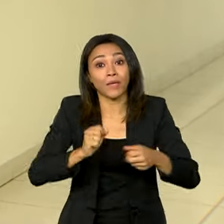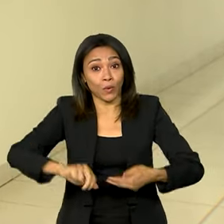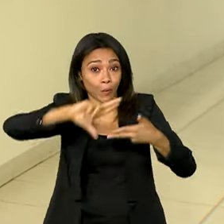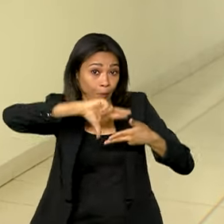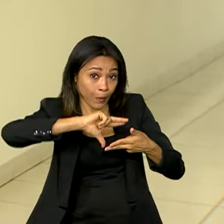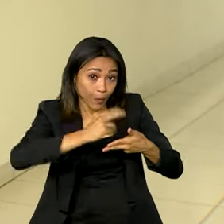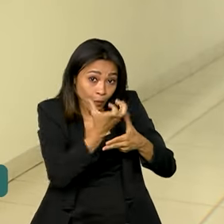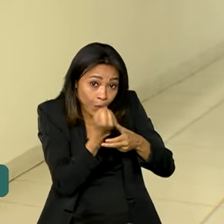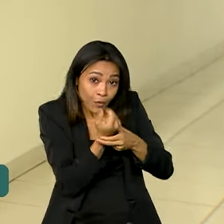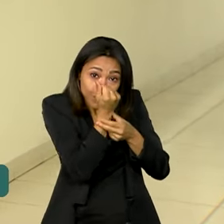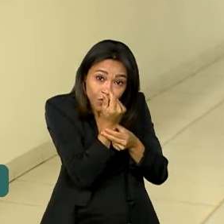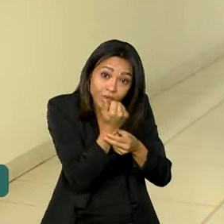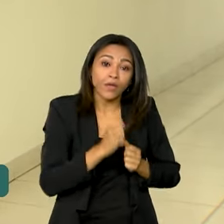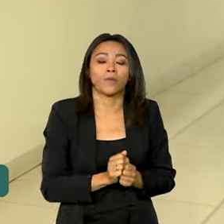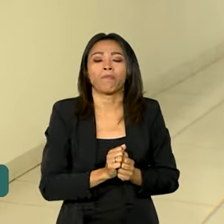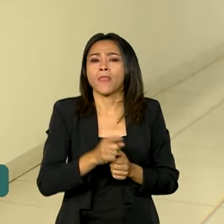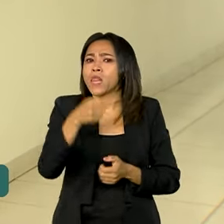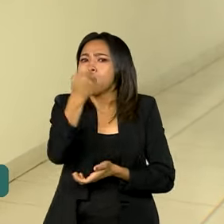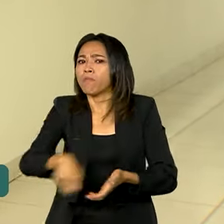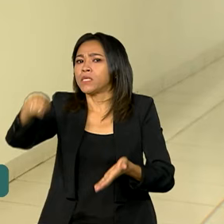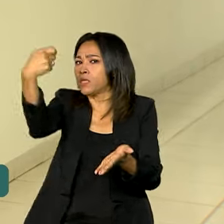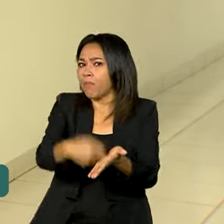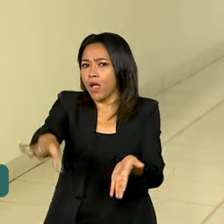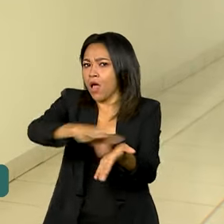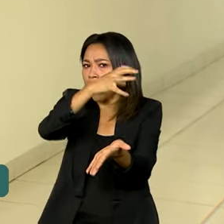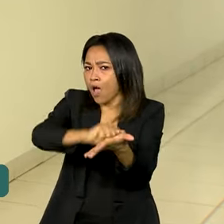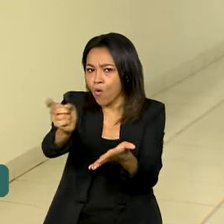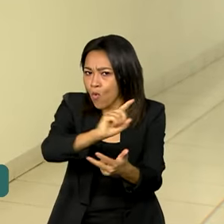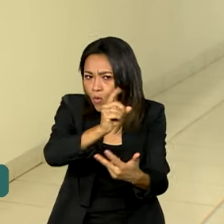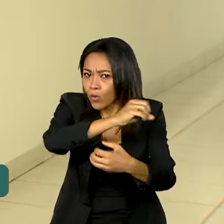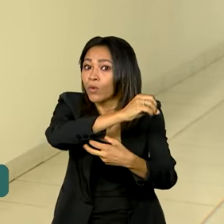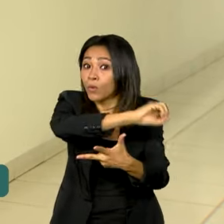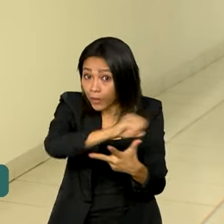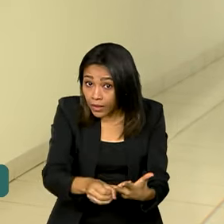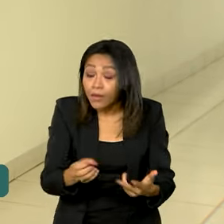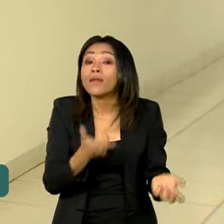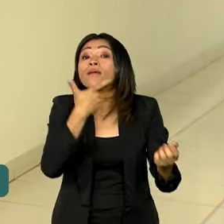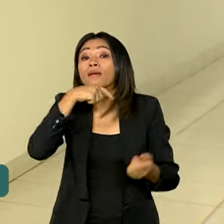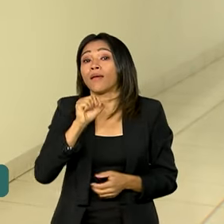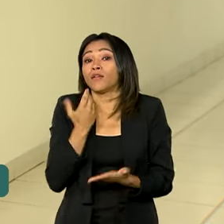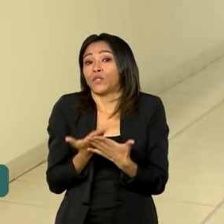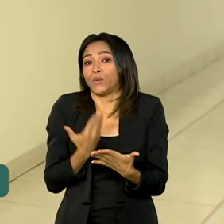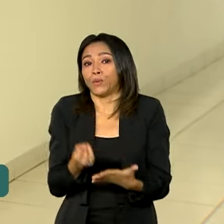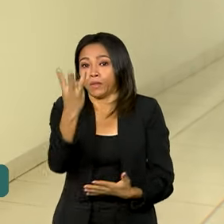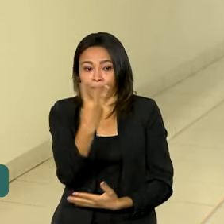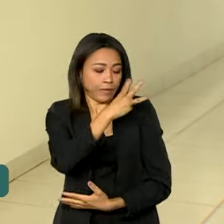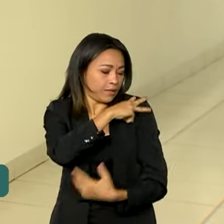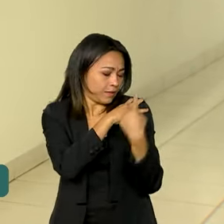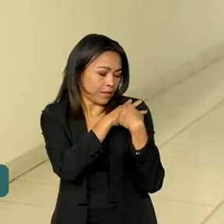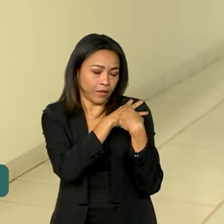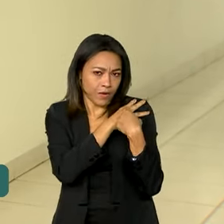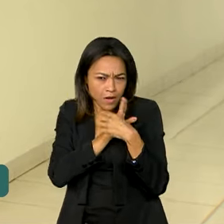Além da isenção da taxa de inscrição no Enem, quem está na terceira série do Ensino Médio e